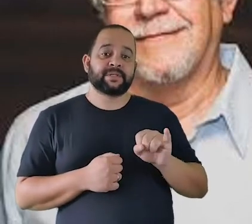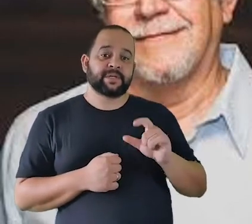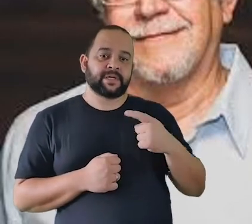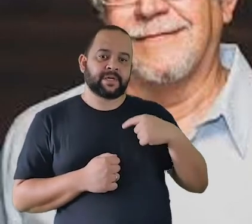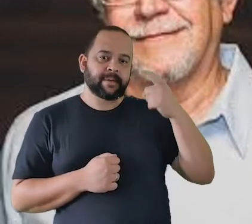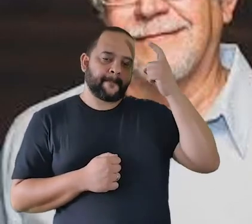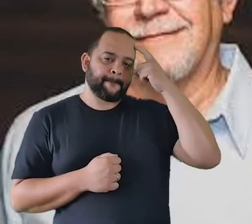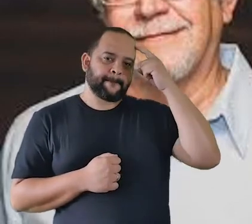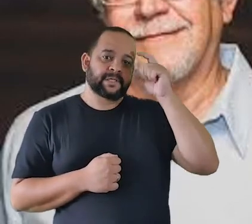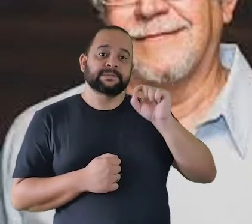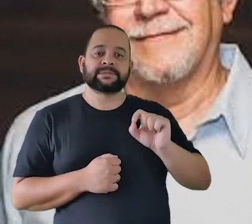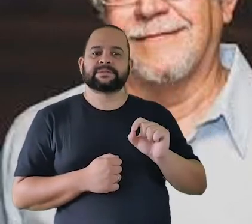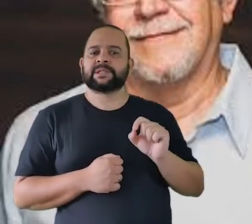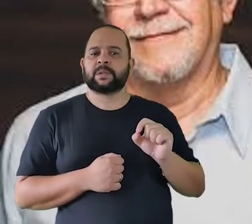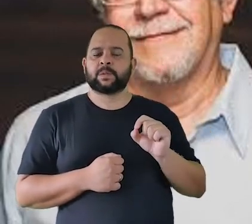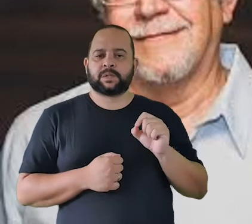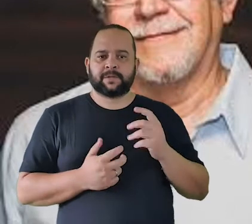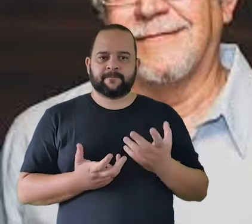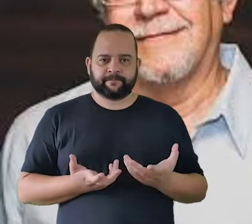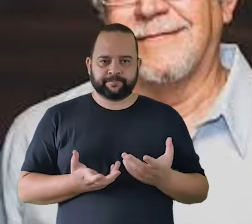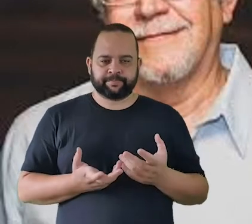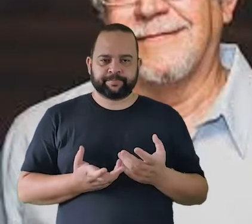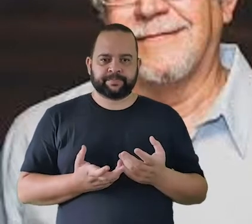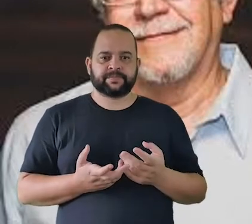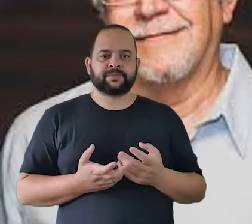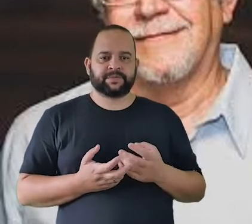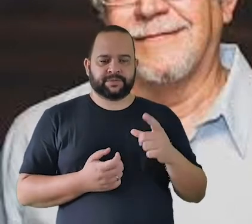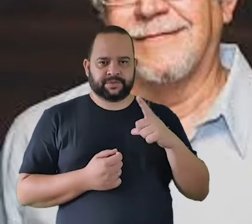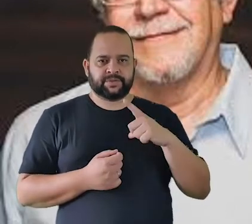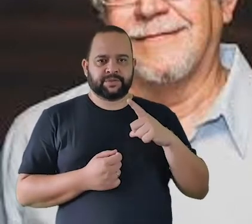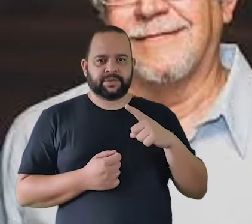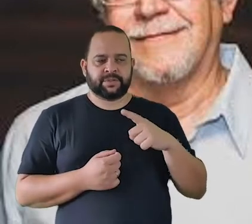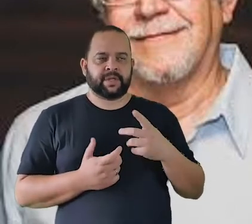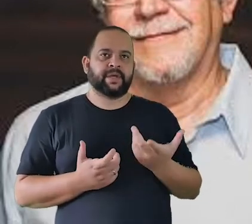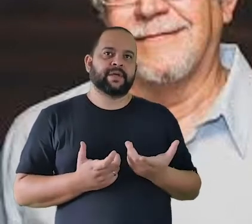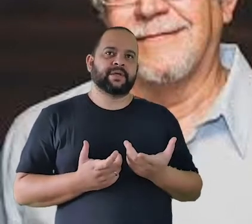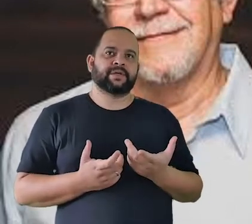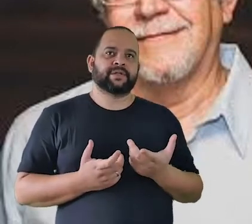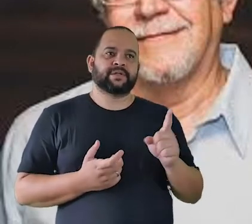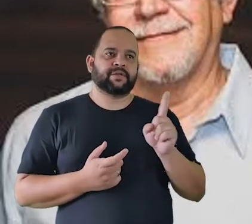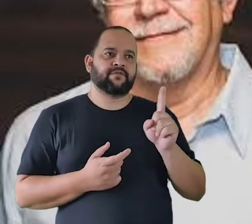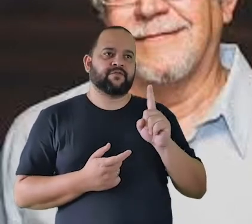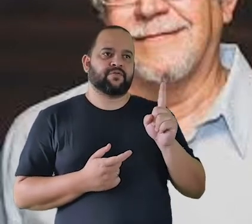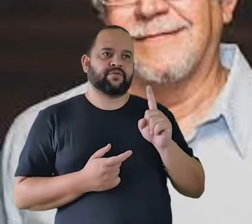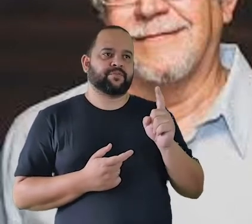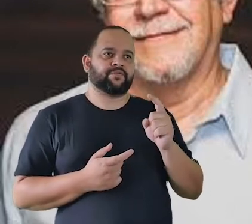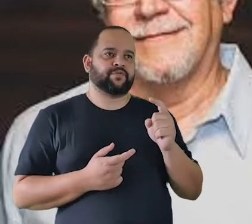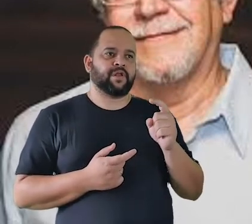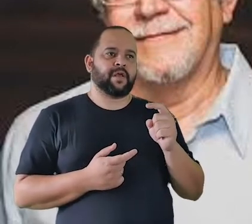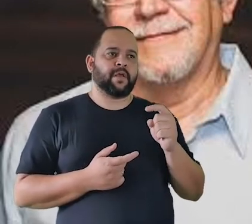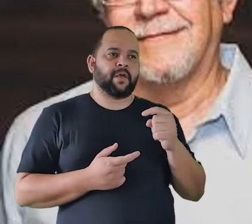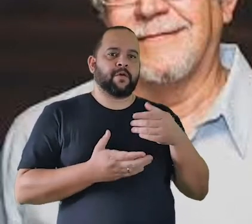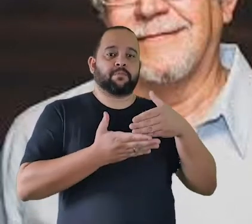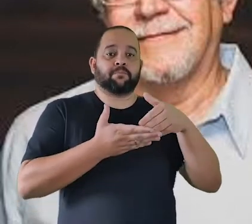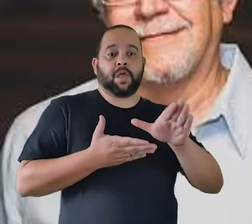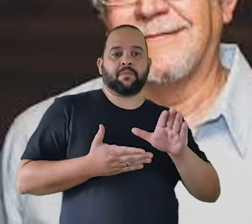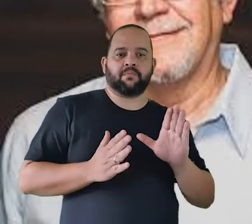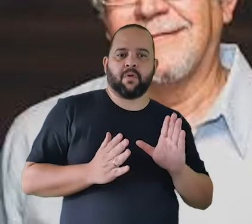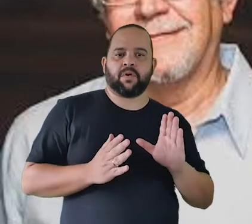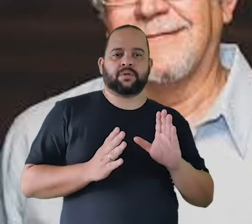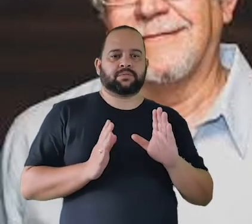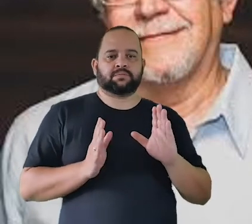se a gente pensar que de certa forma Gil e Caetano também não foram exilados eles foram para a Inglaterra